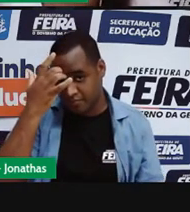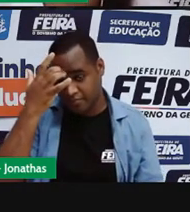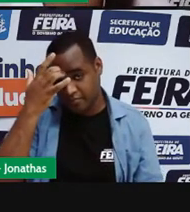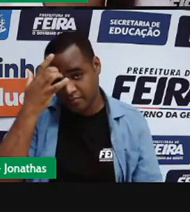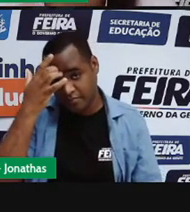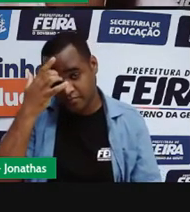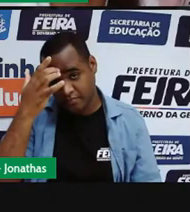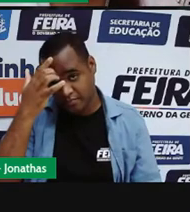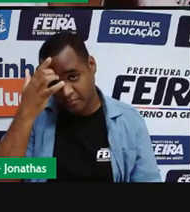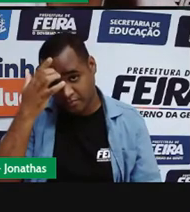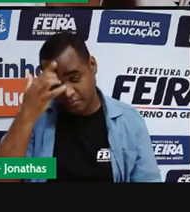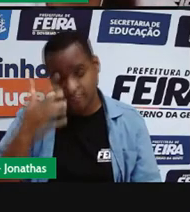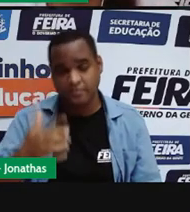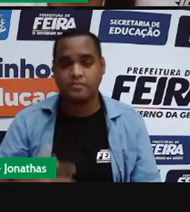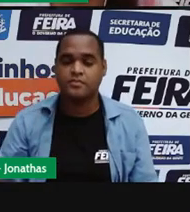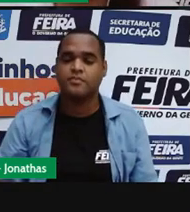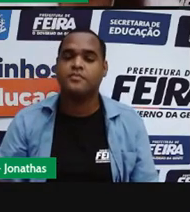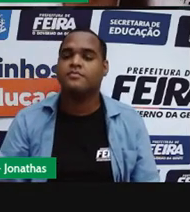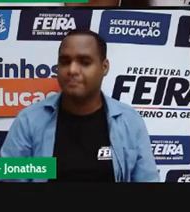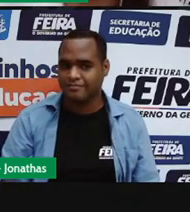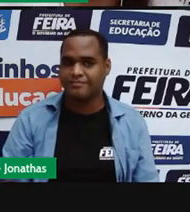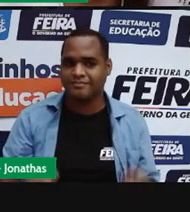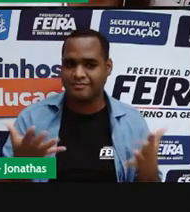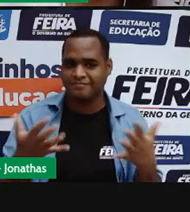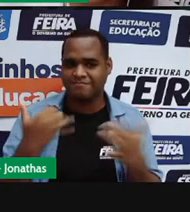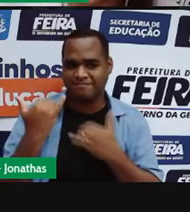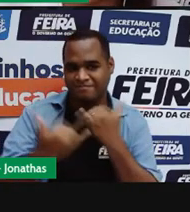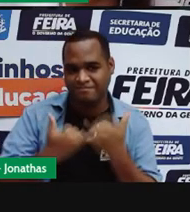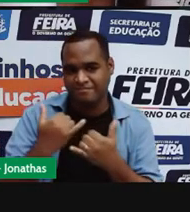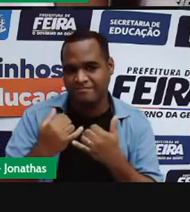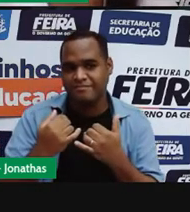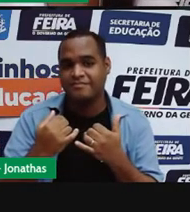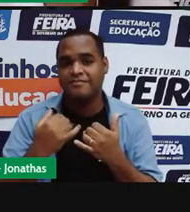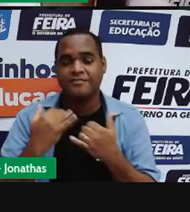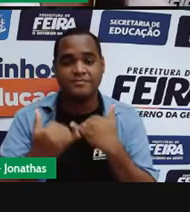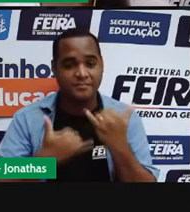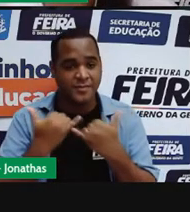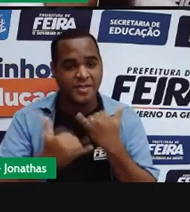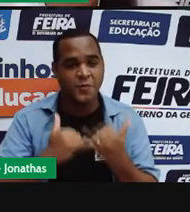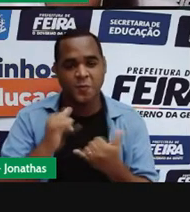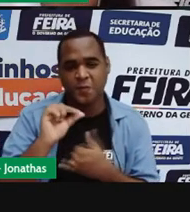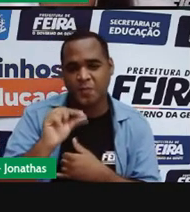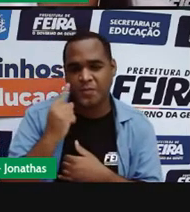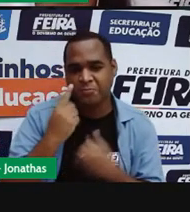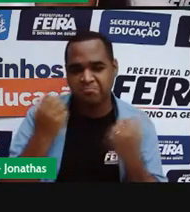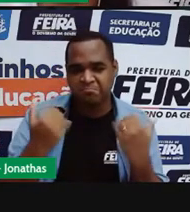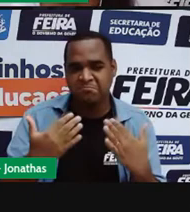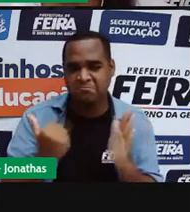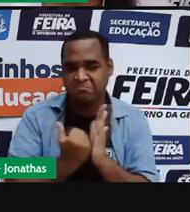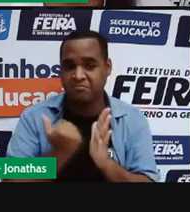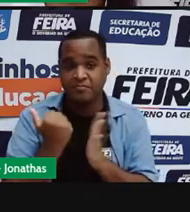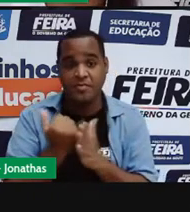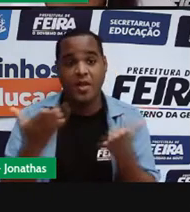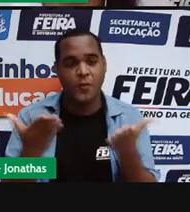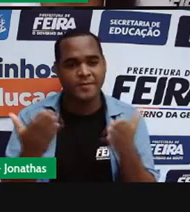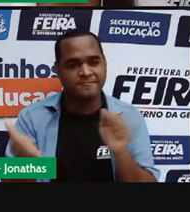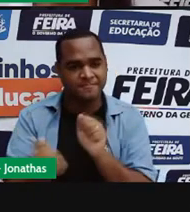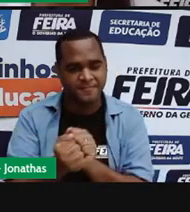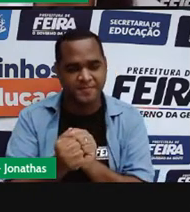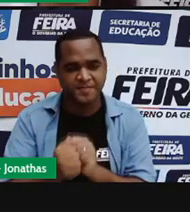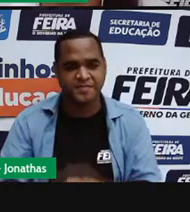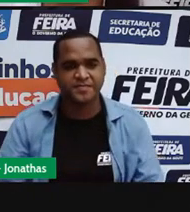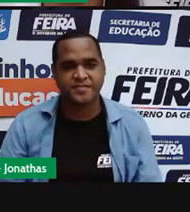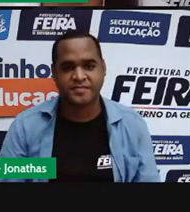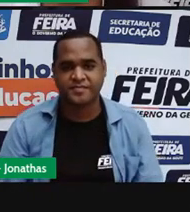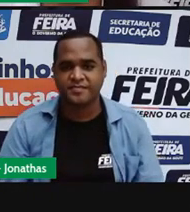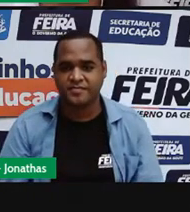E a gente vai brincar um pouquinho nesse momento, aquela ficou para casa, e essa vocês vão fazer aqui agora comigo, quero todo mundo